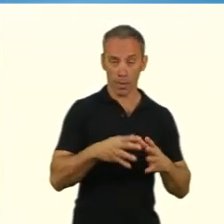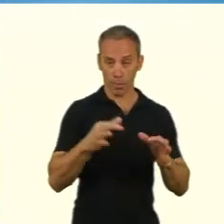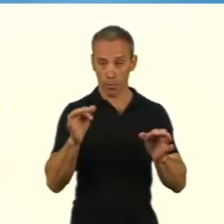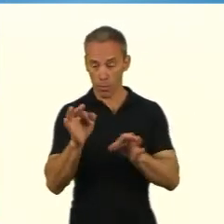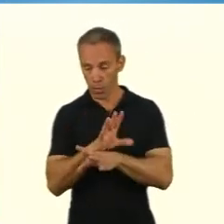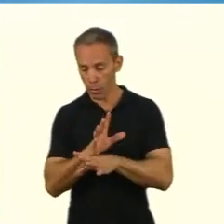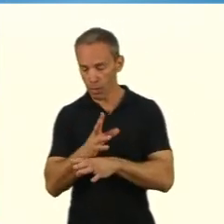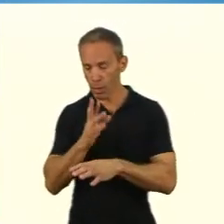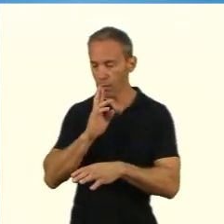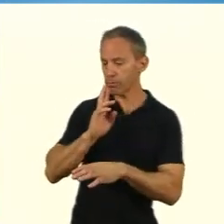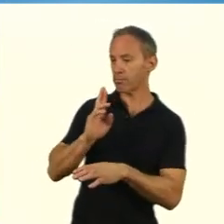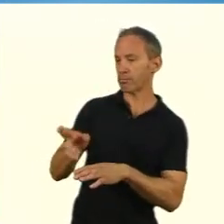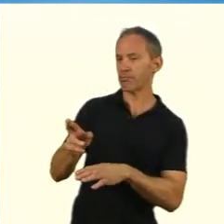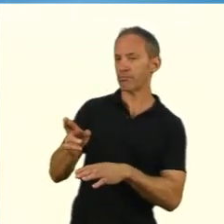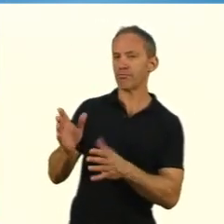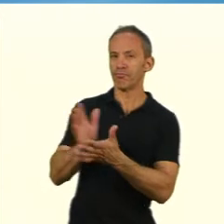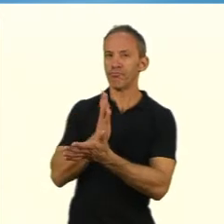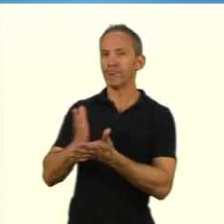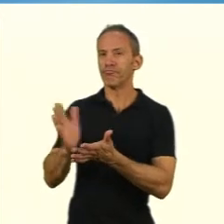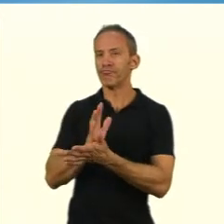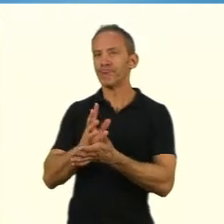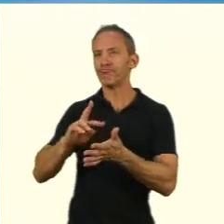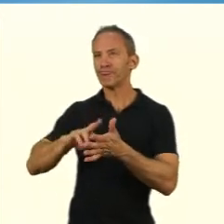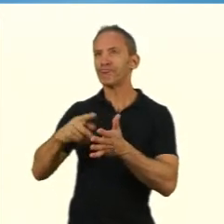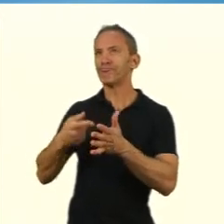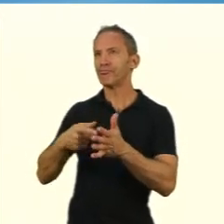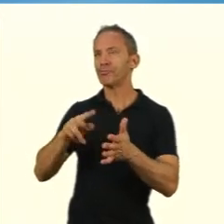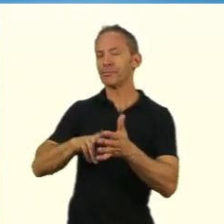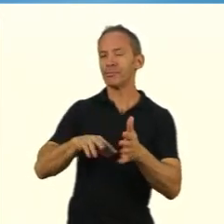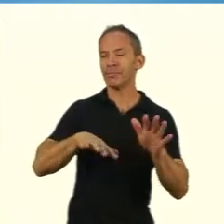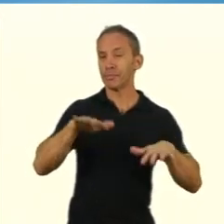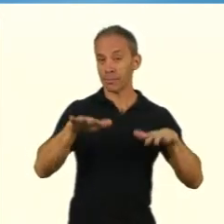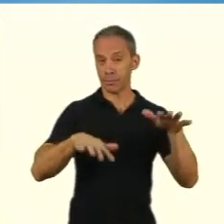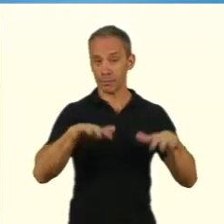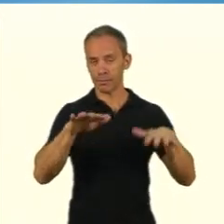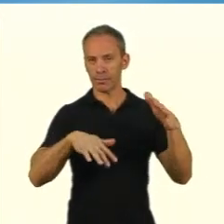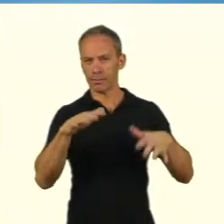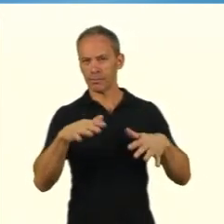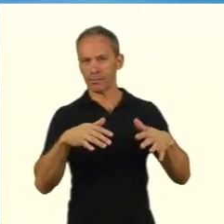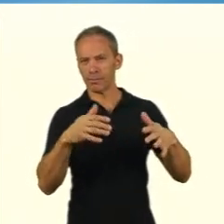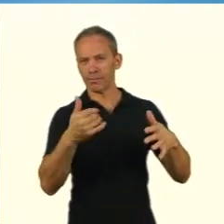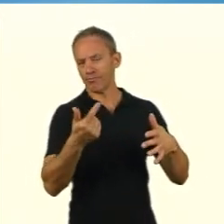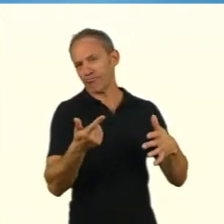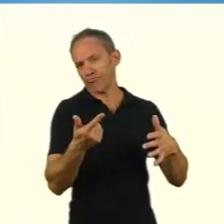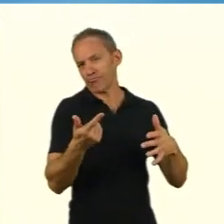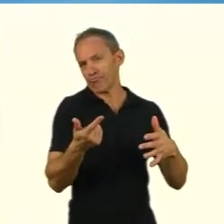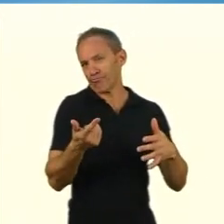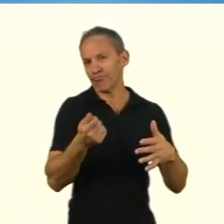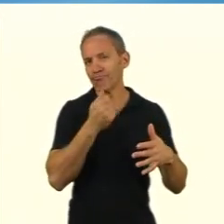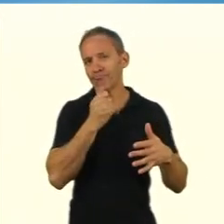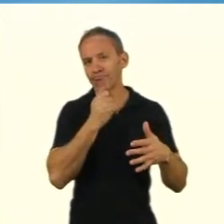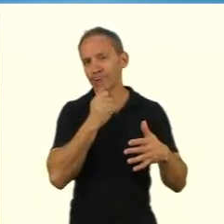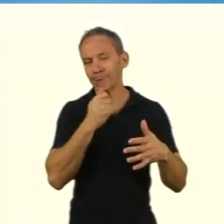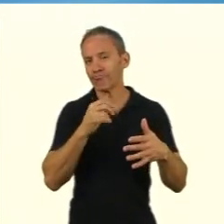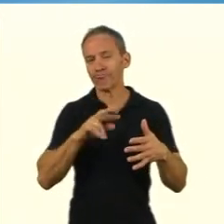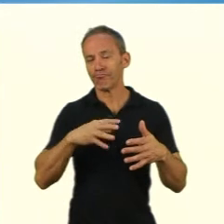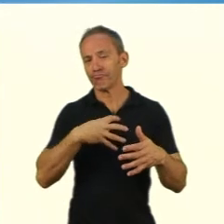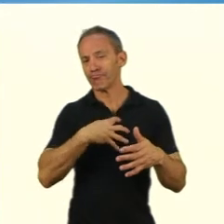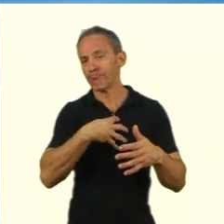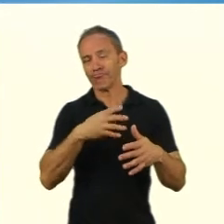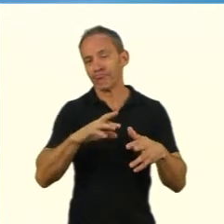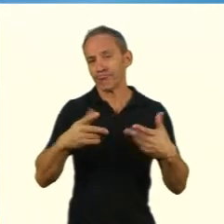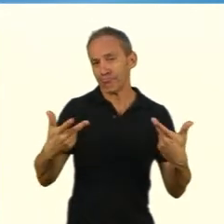Exato. Que problema, na realidade, eu vejo nessa questão que me instiga? Exato. Nós